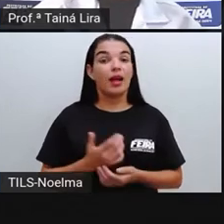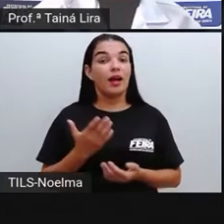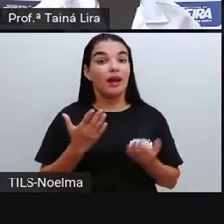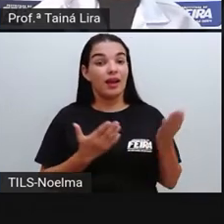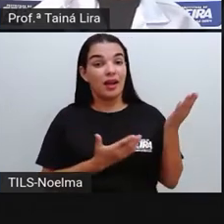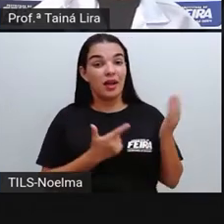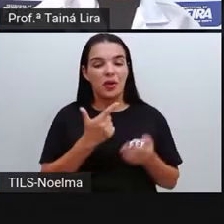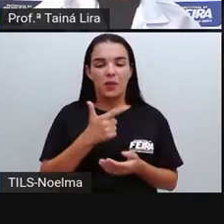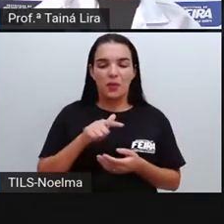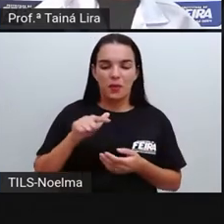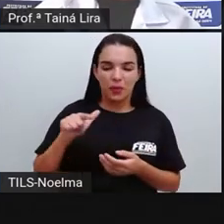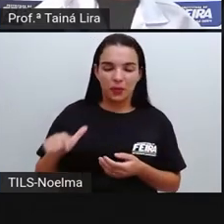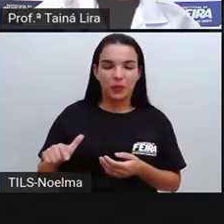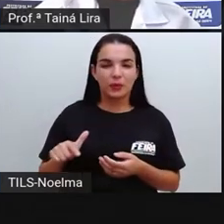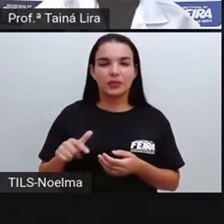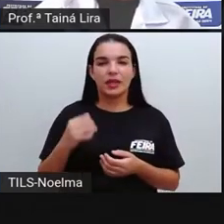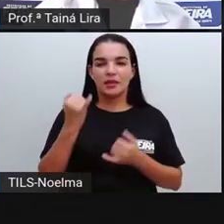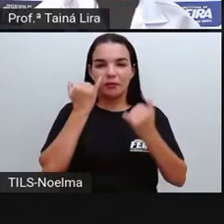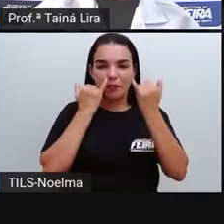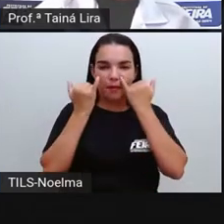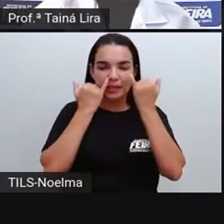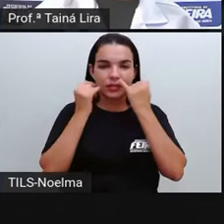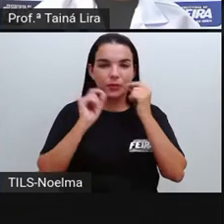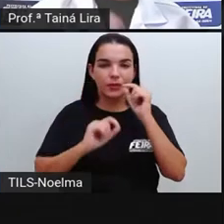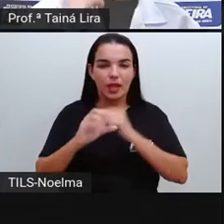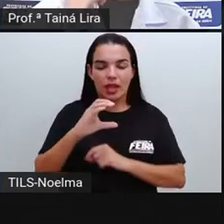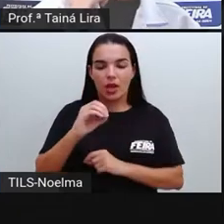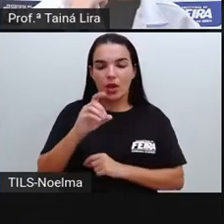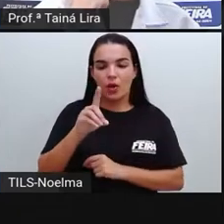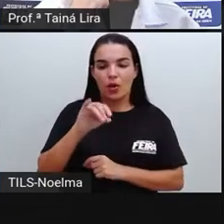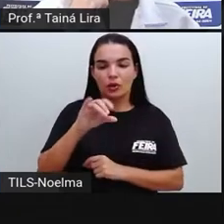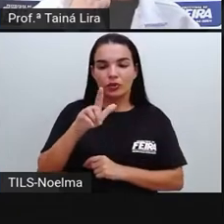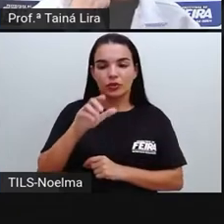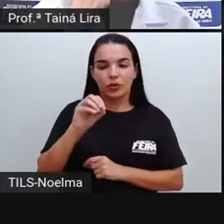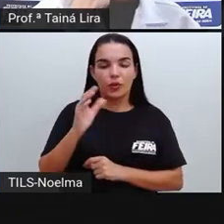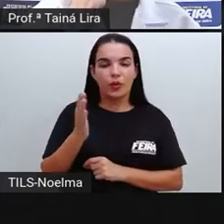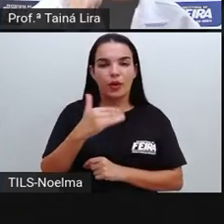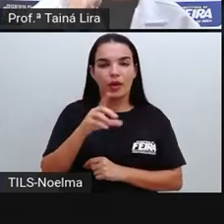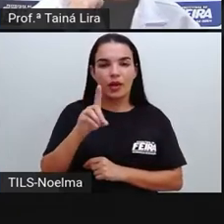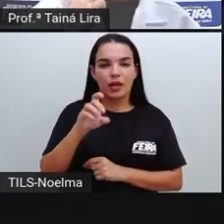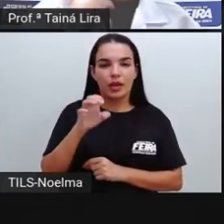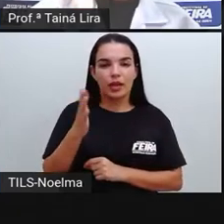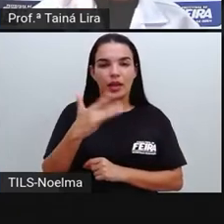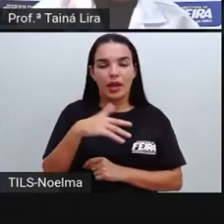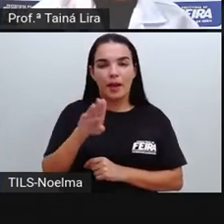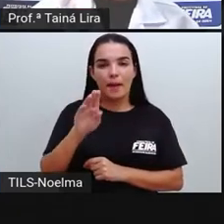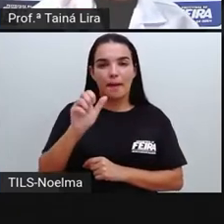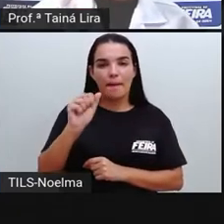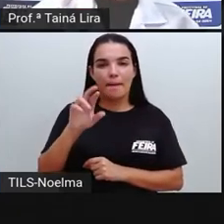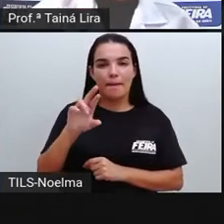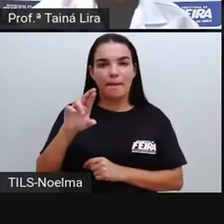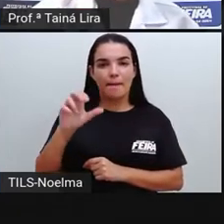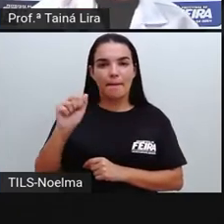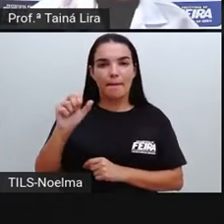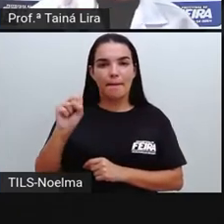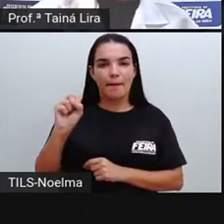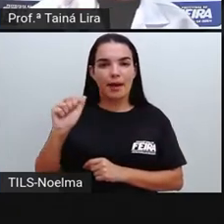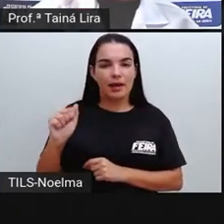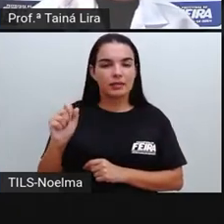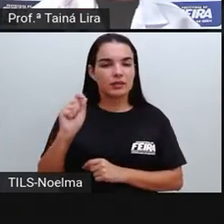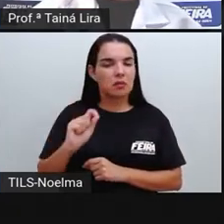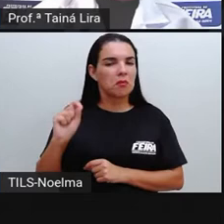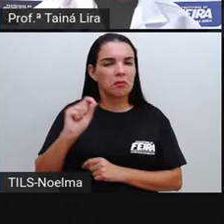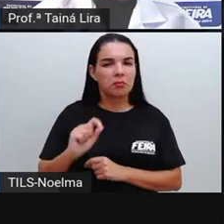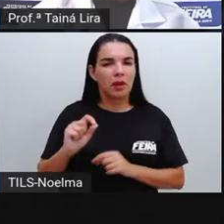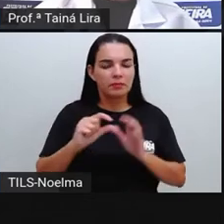Outra informação que nós temos, segundo ano, é o código de barras, tá? O que é o código de